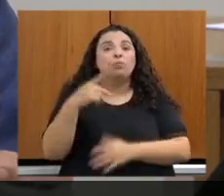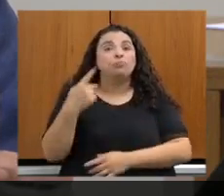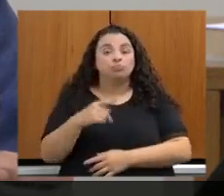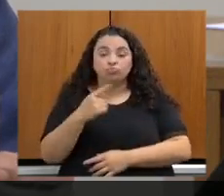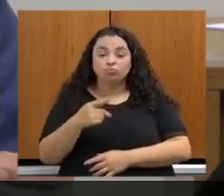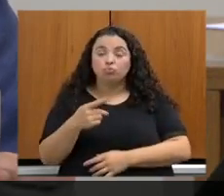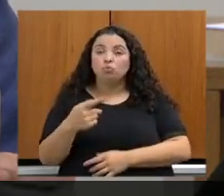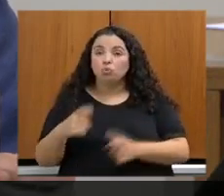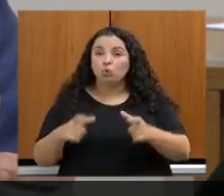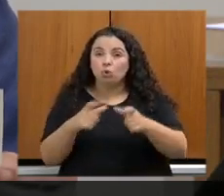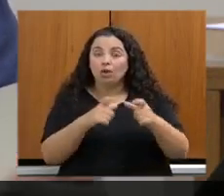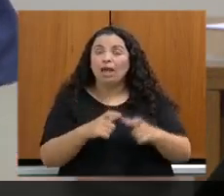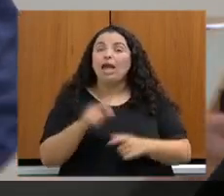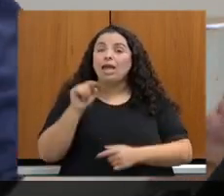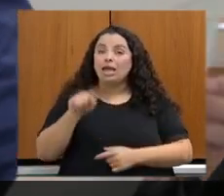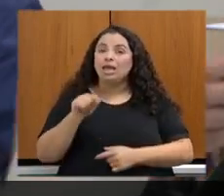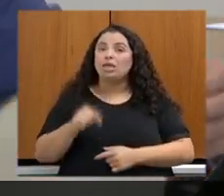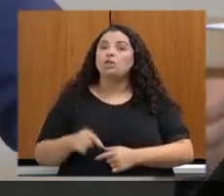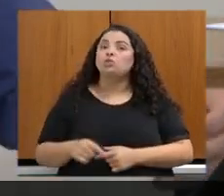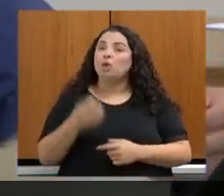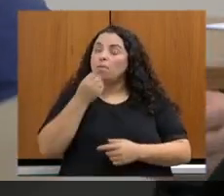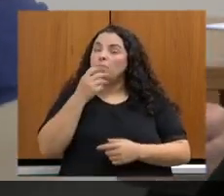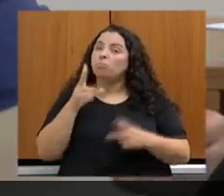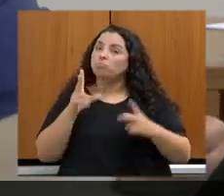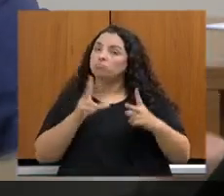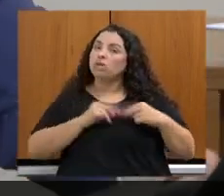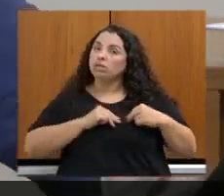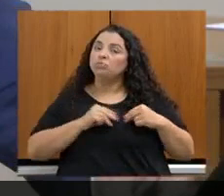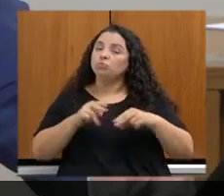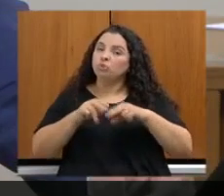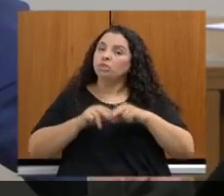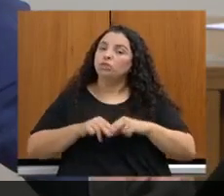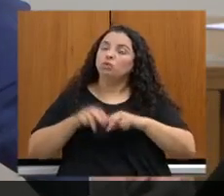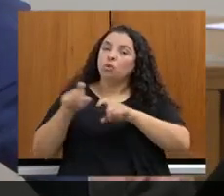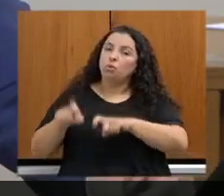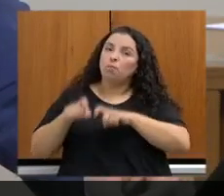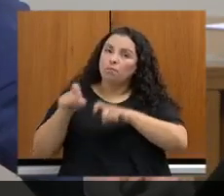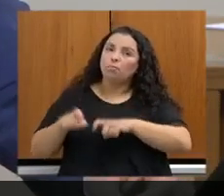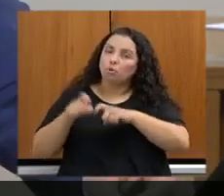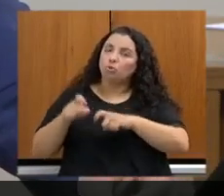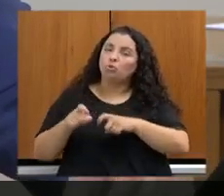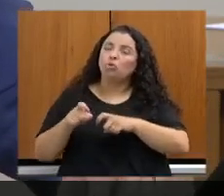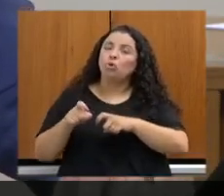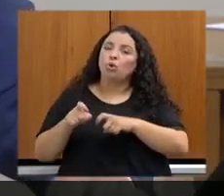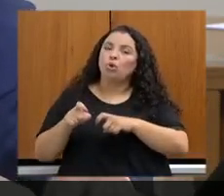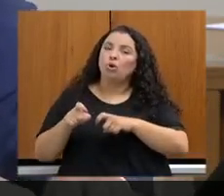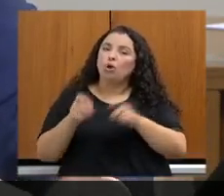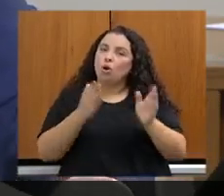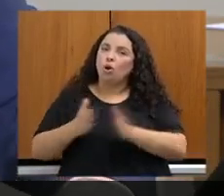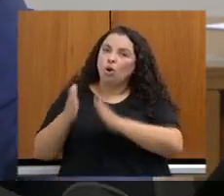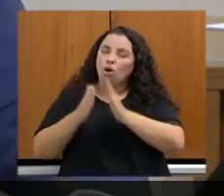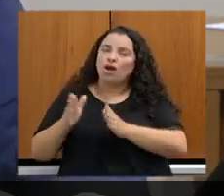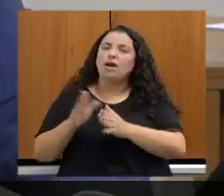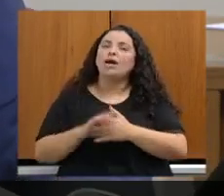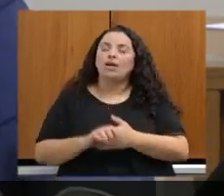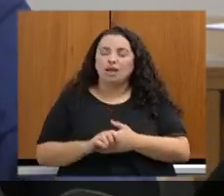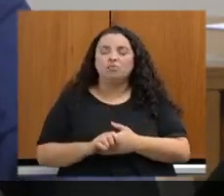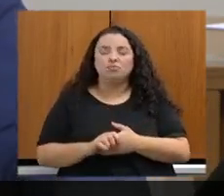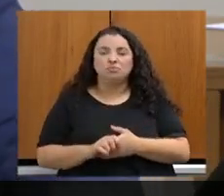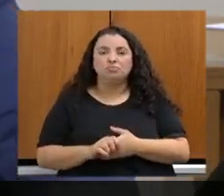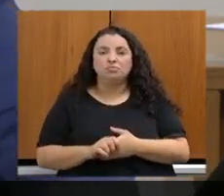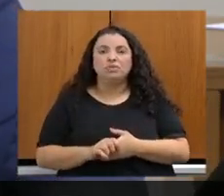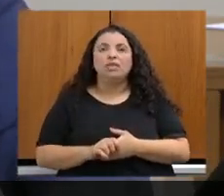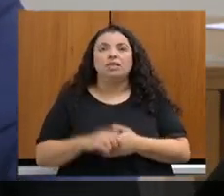produtores rurais mineiros. Agradeço aqui as contribuições da senhora Ana Paula